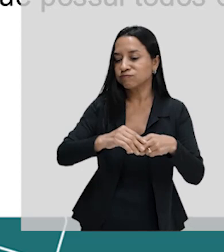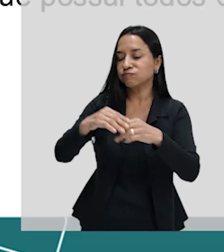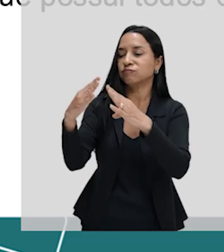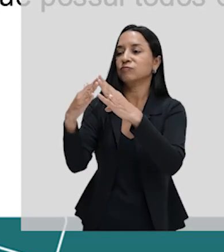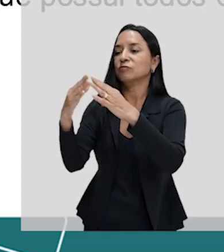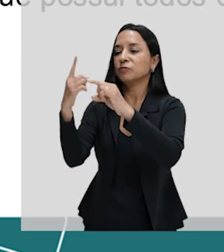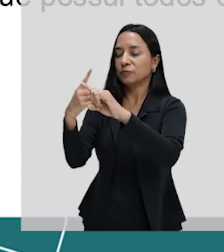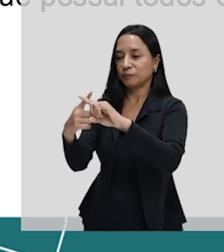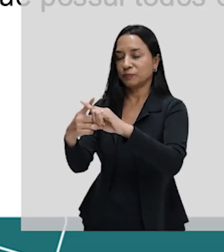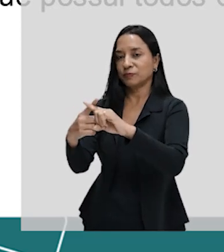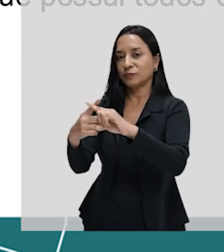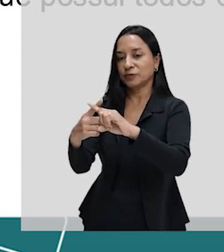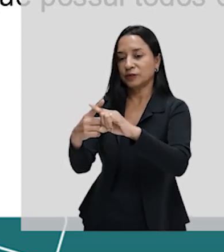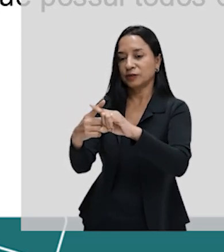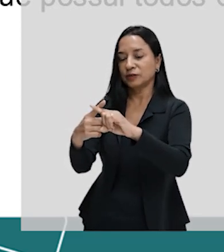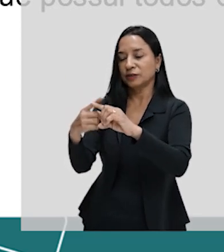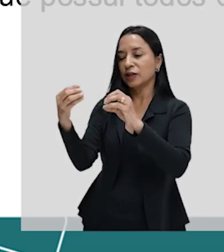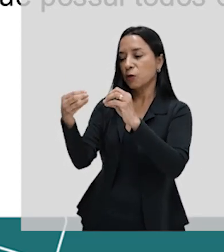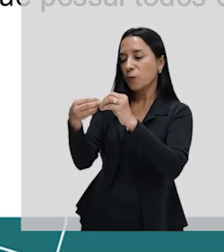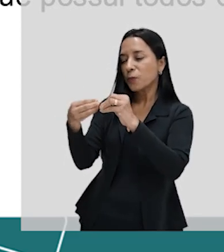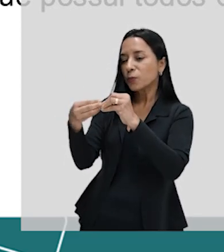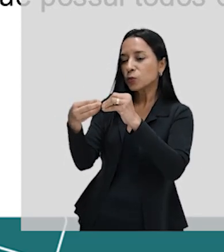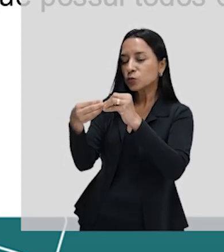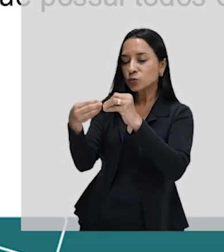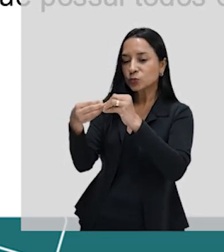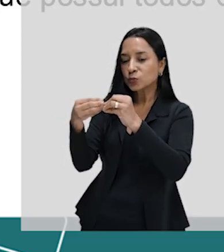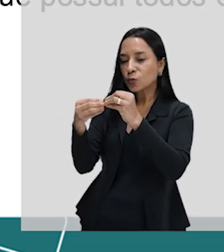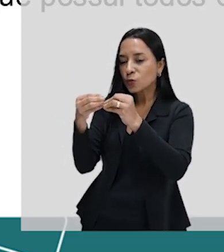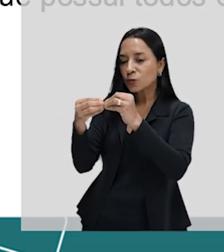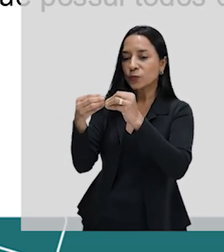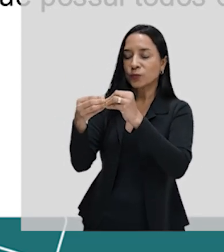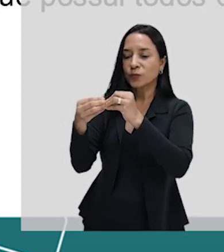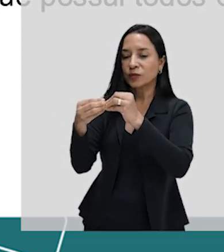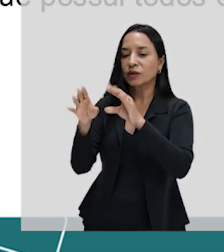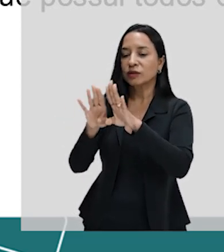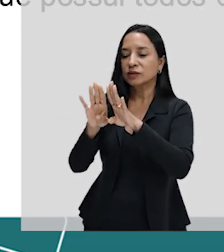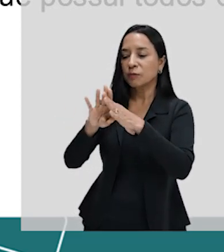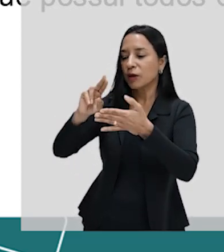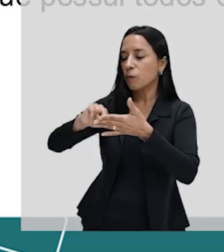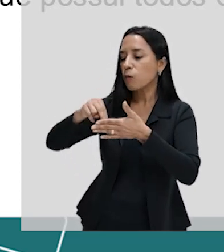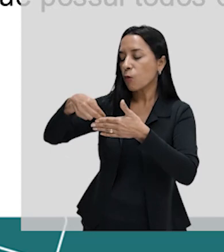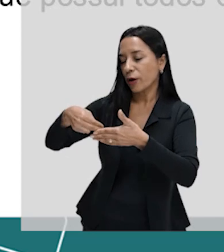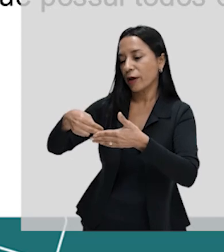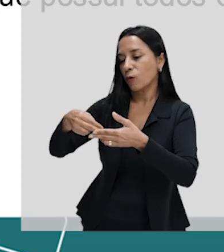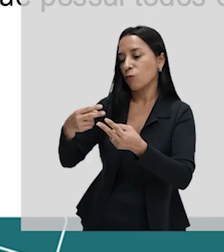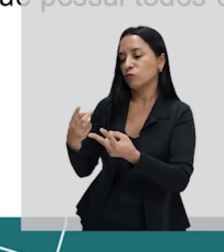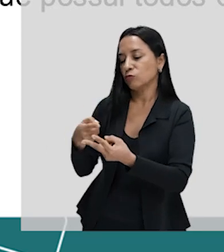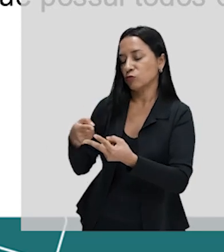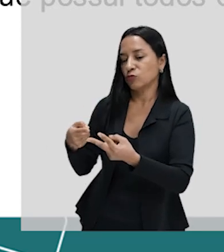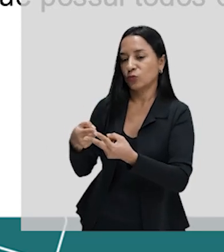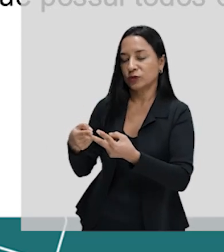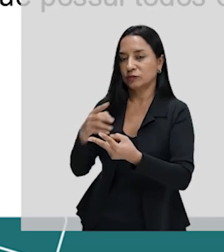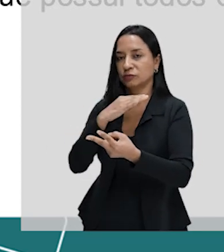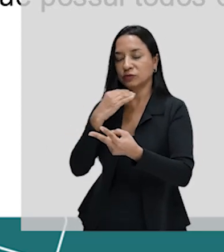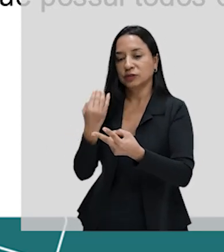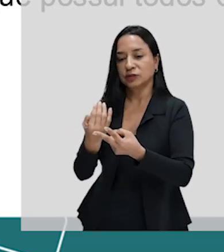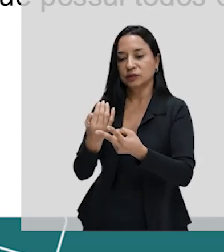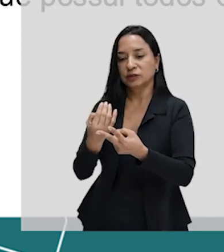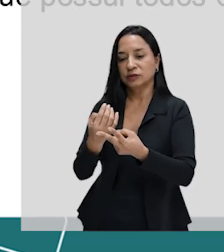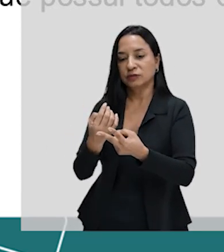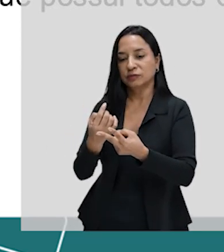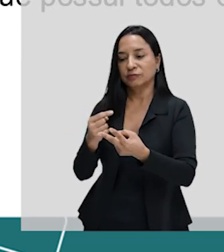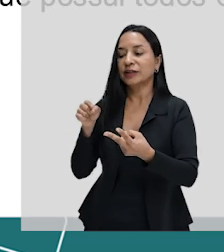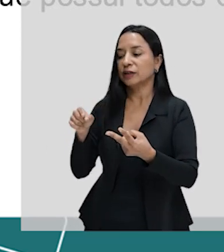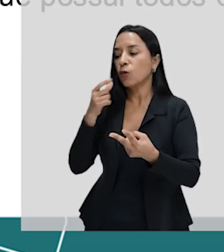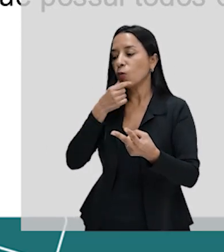e o beijo foi tão ardente que também ela caiu morta ao seu lado. Após saber do sucedido, o